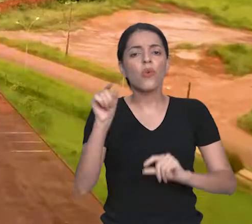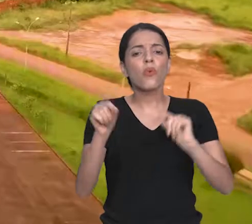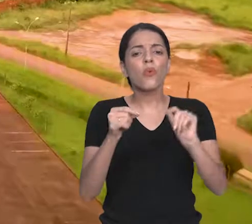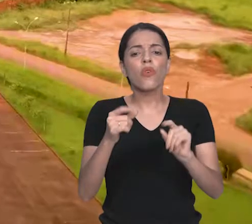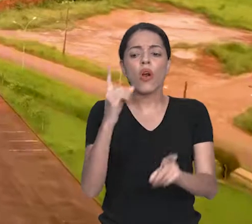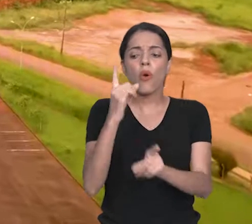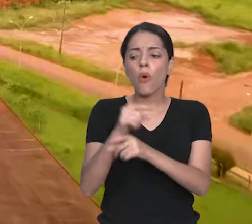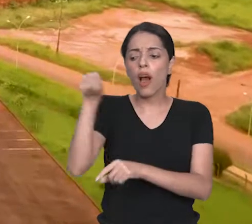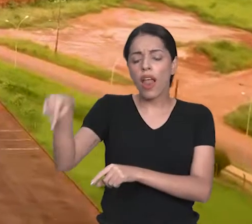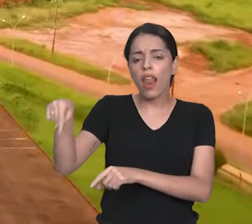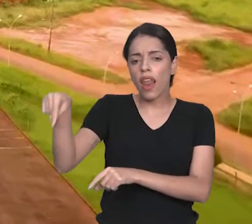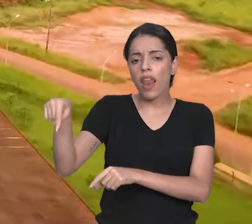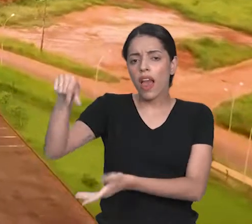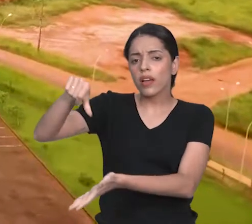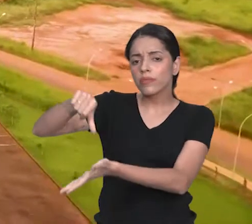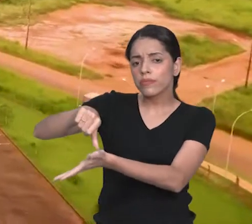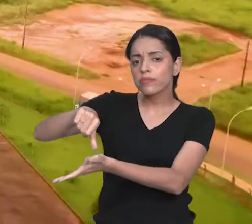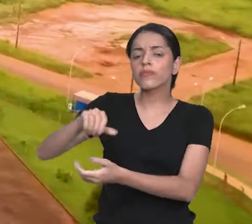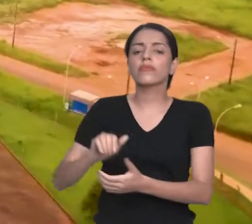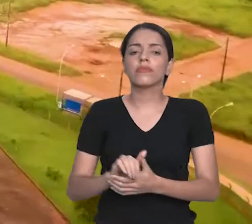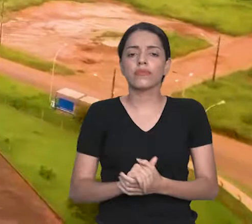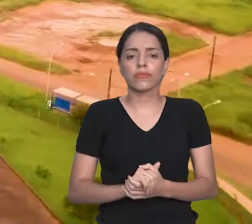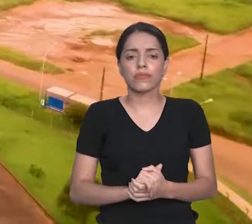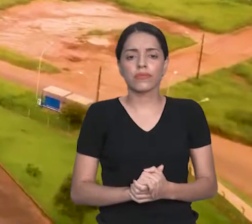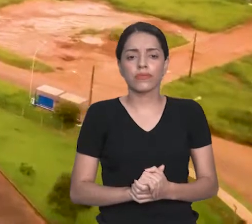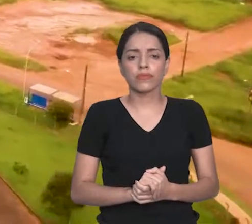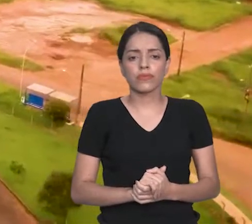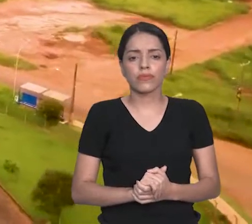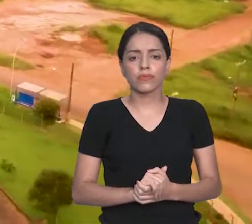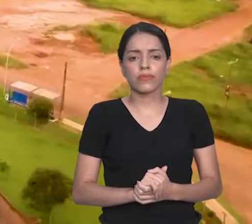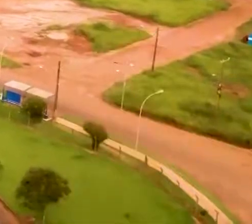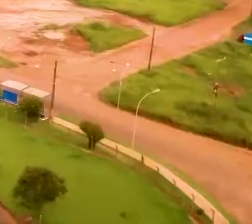E o que a gente pode encontrar no CPPP, Capi?